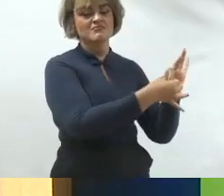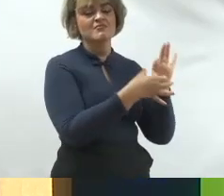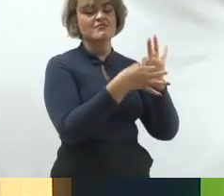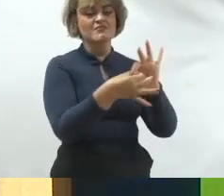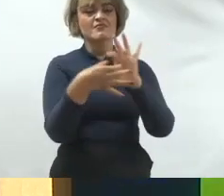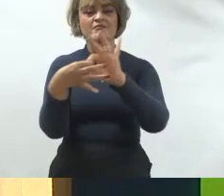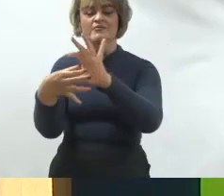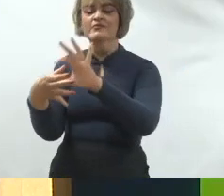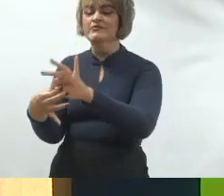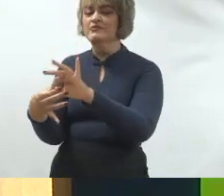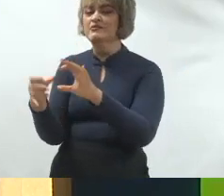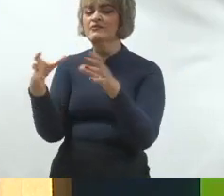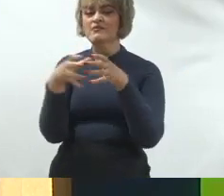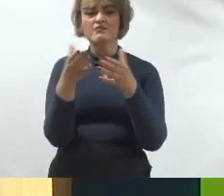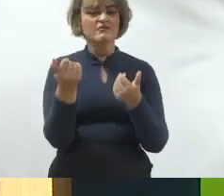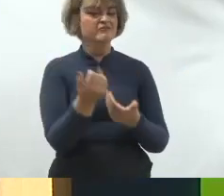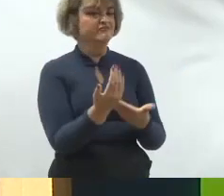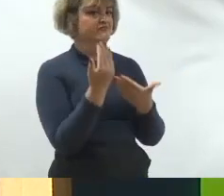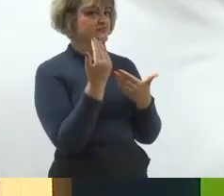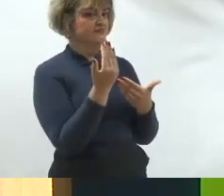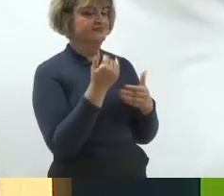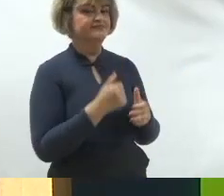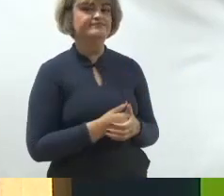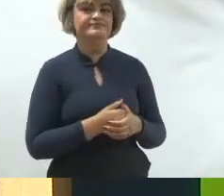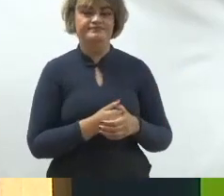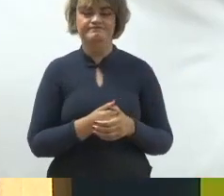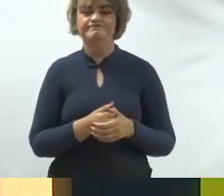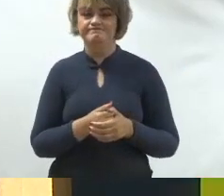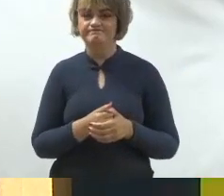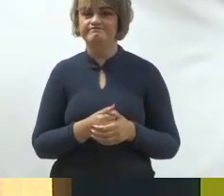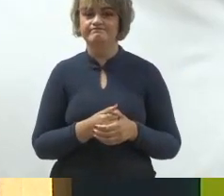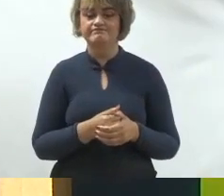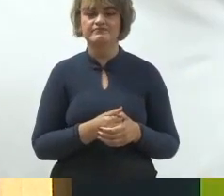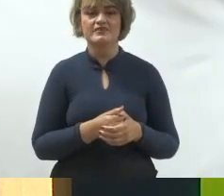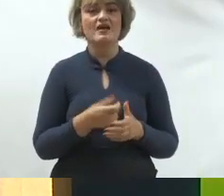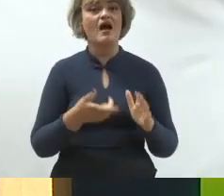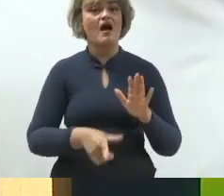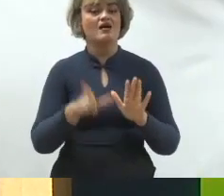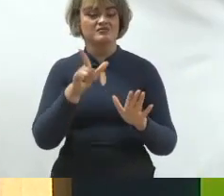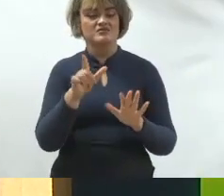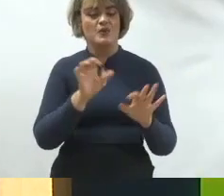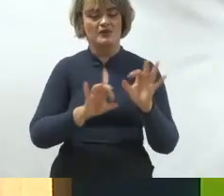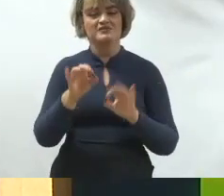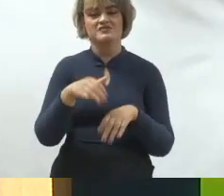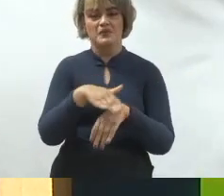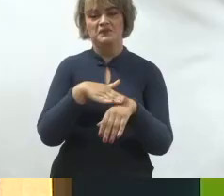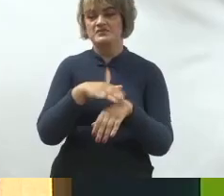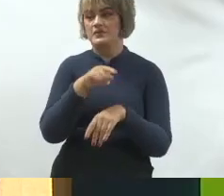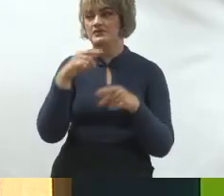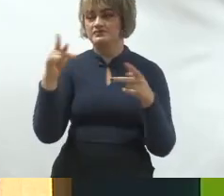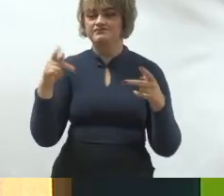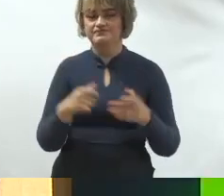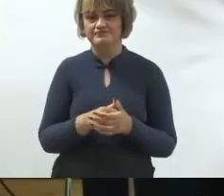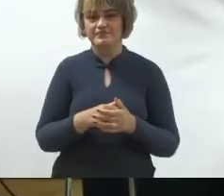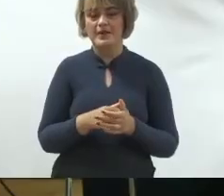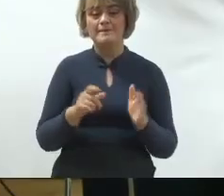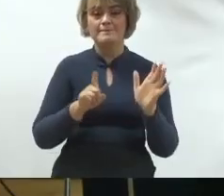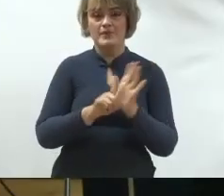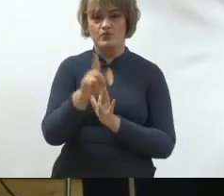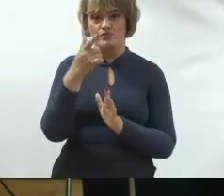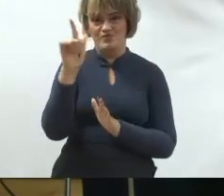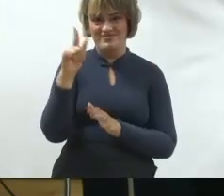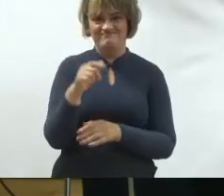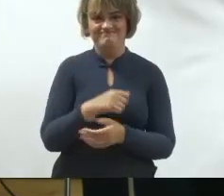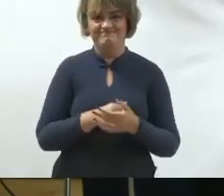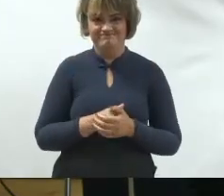muito desconfiado então essa é a questão antecipa a sua campanha e vai conversar com eles bom Cauã Kelvin um